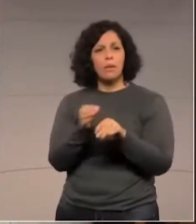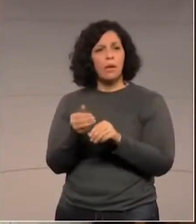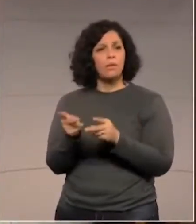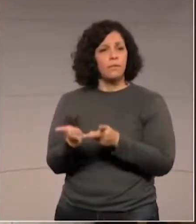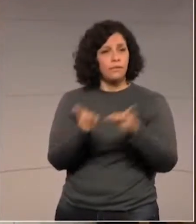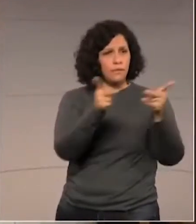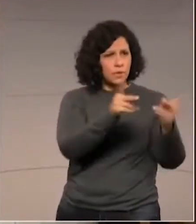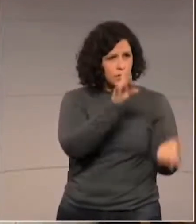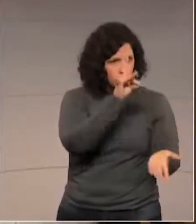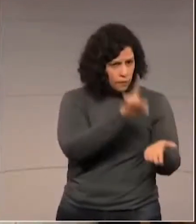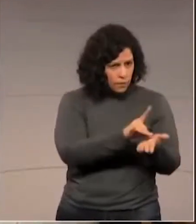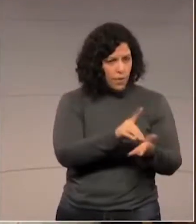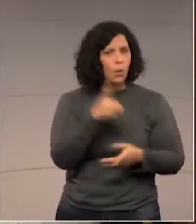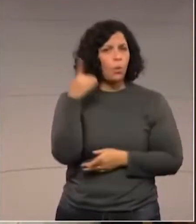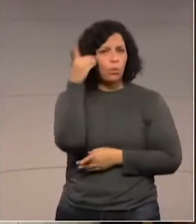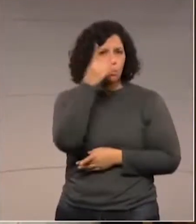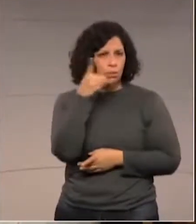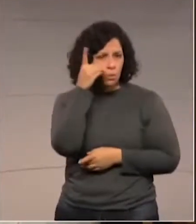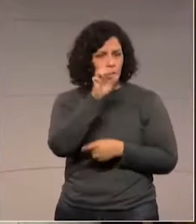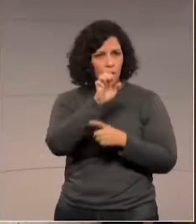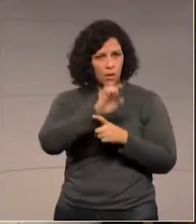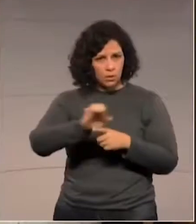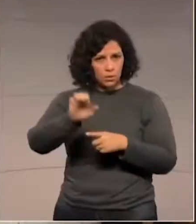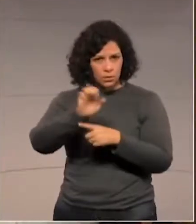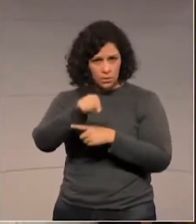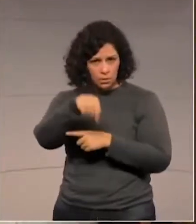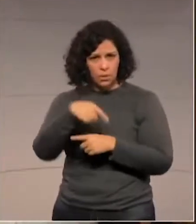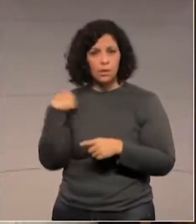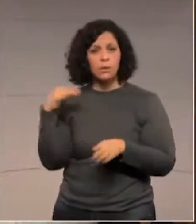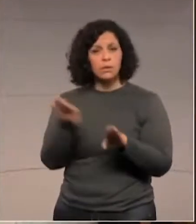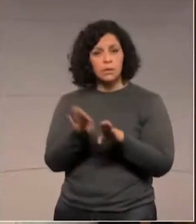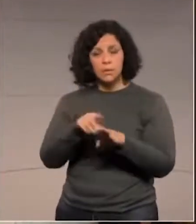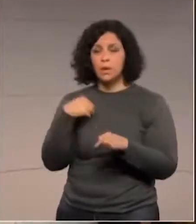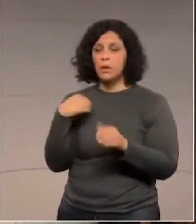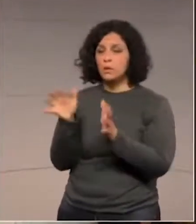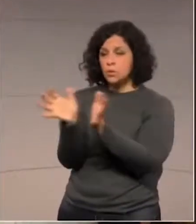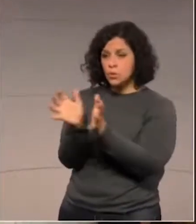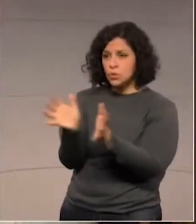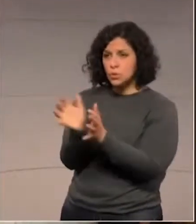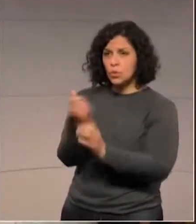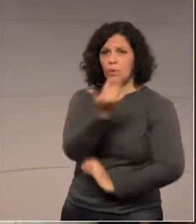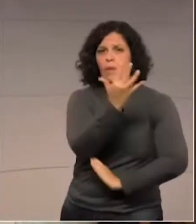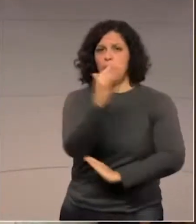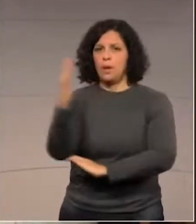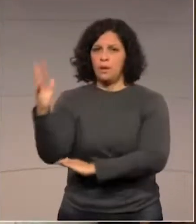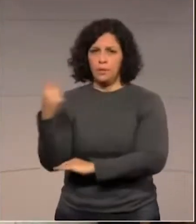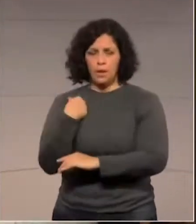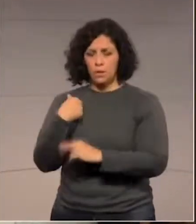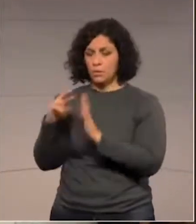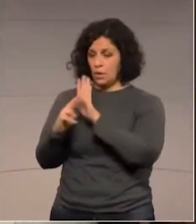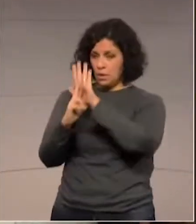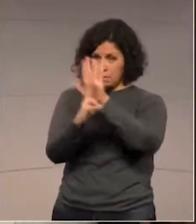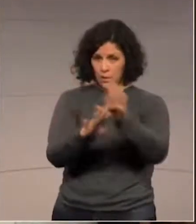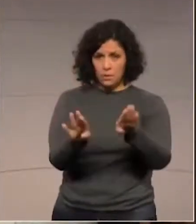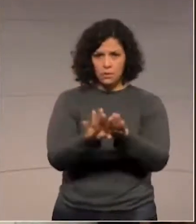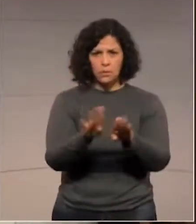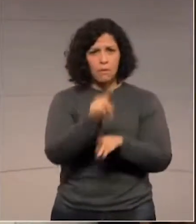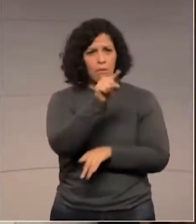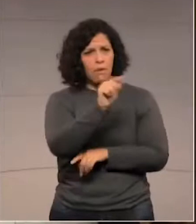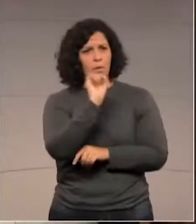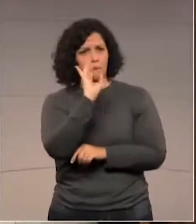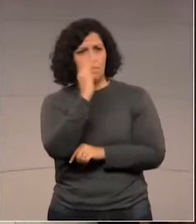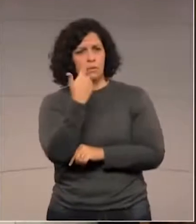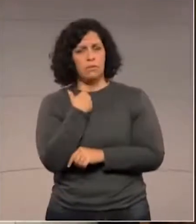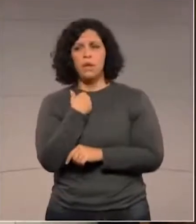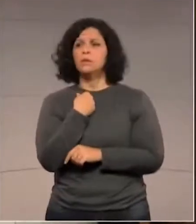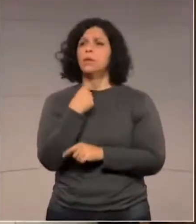deputado estadual, mas também representando a nossa Comissão de Meio Ambiente, deputado Nelson Luersen, e uma situação muito